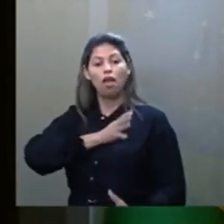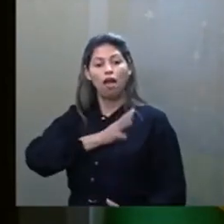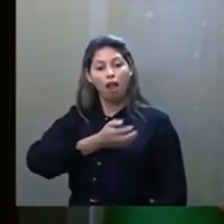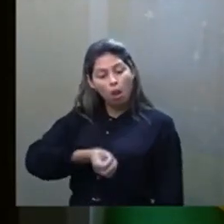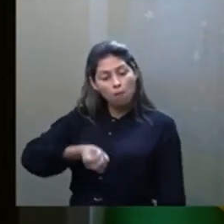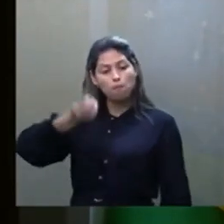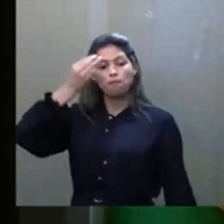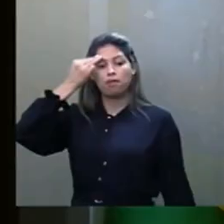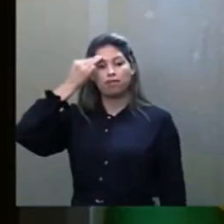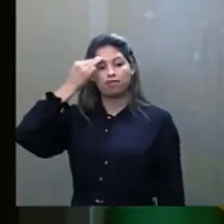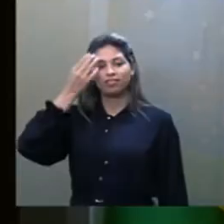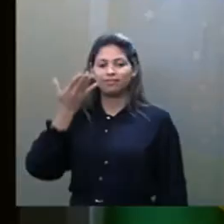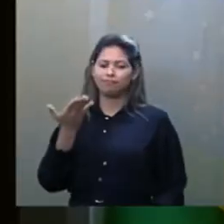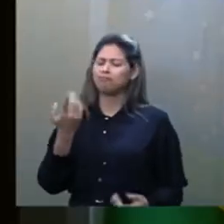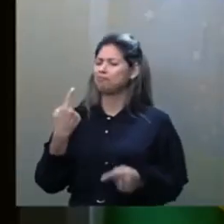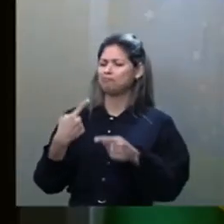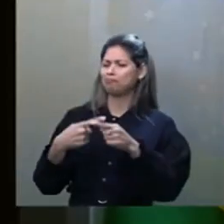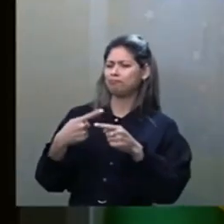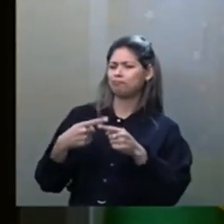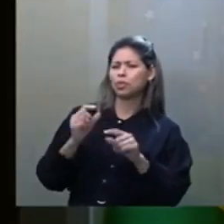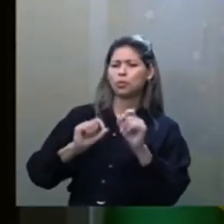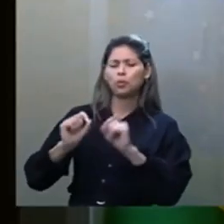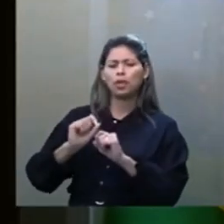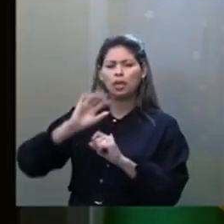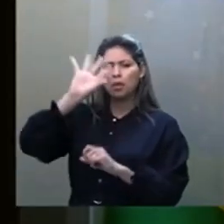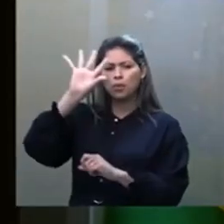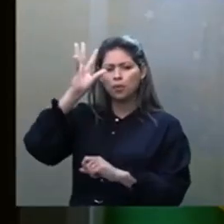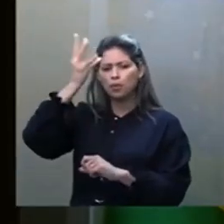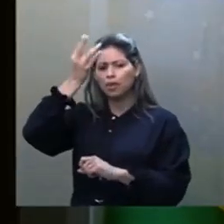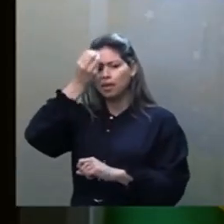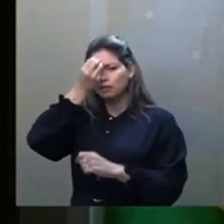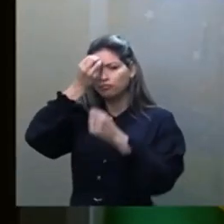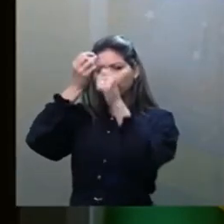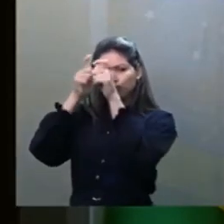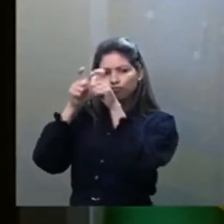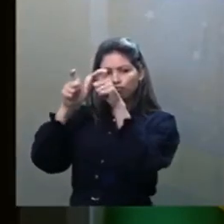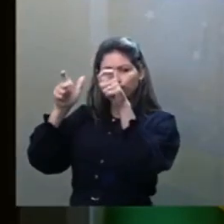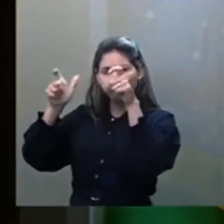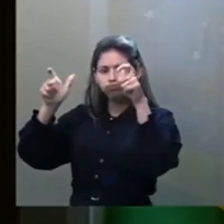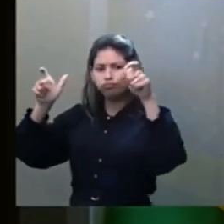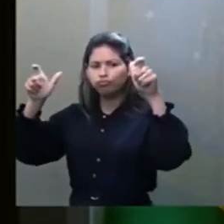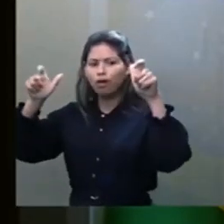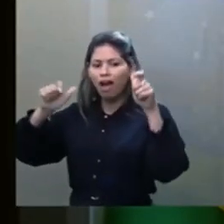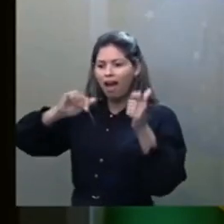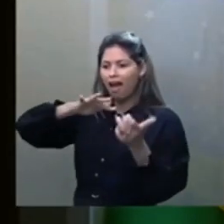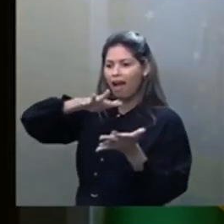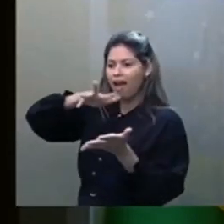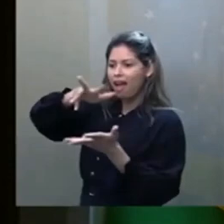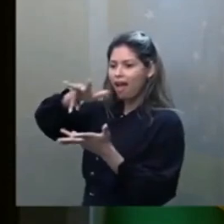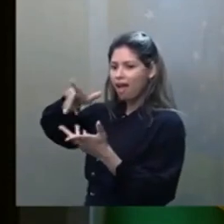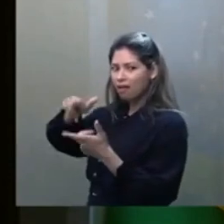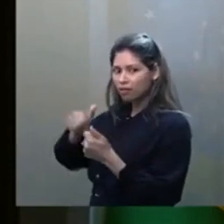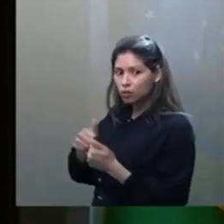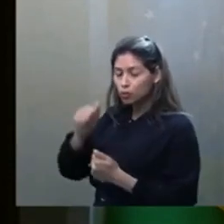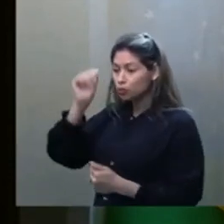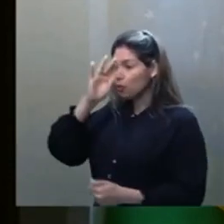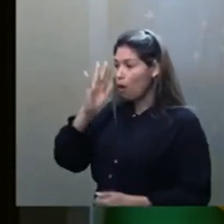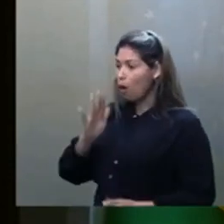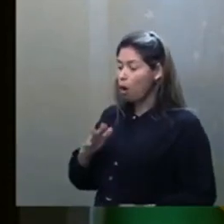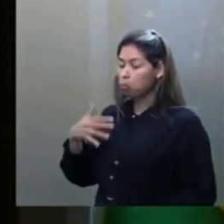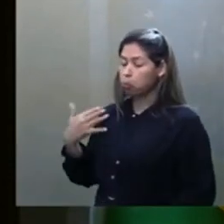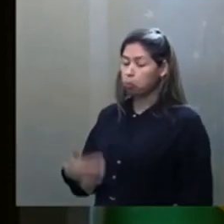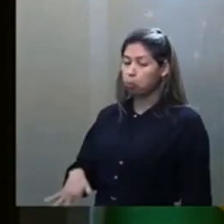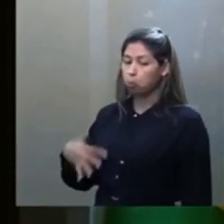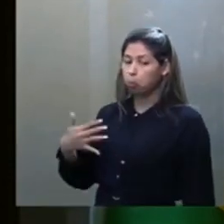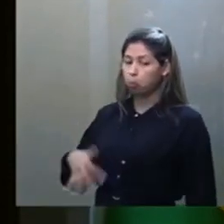mente. E por que o Espiritismo cresceu tanto no Brasil? Por que o Brasil é maior país espírita do mundo? Vocês já se perguntaram por que foi isso?